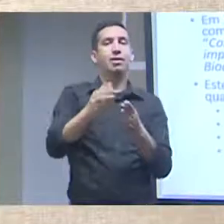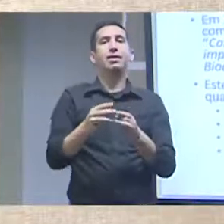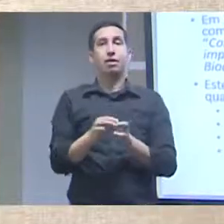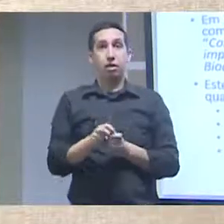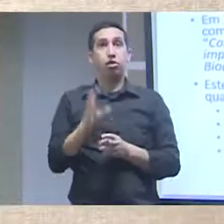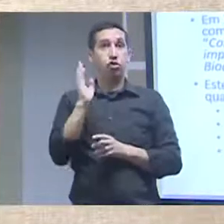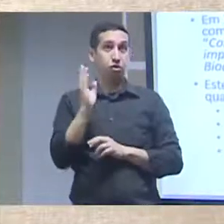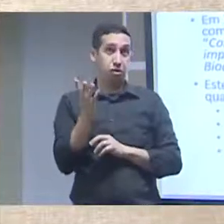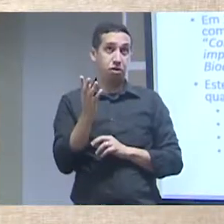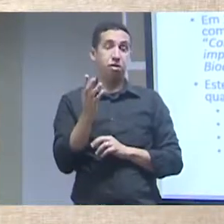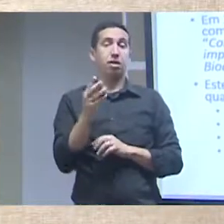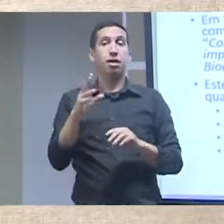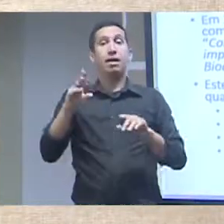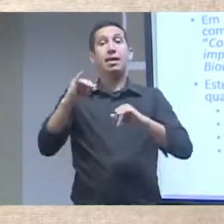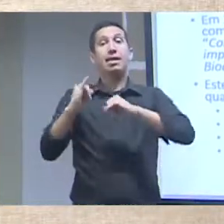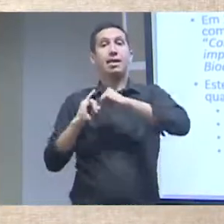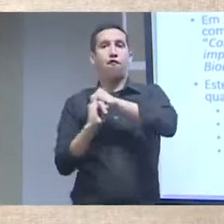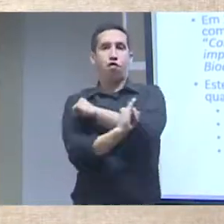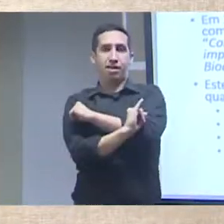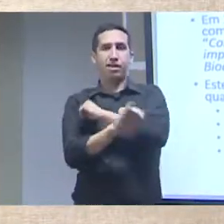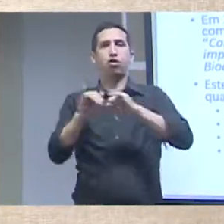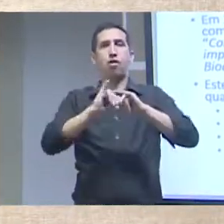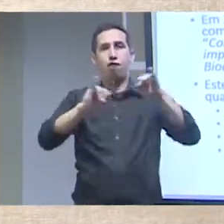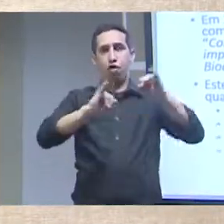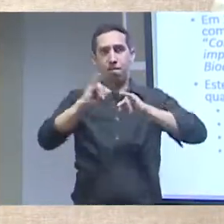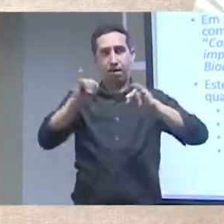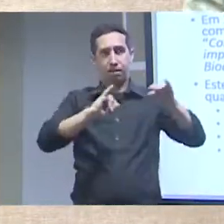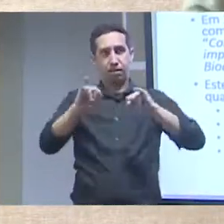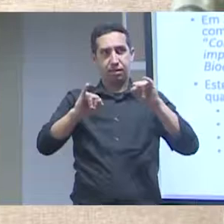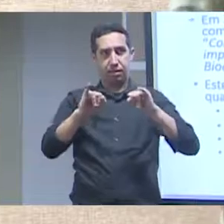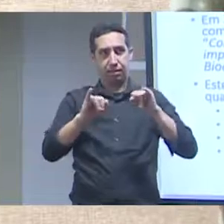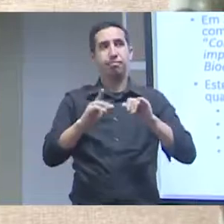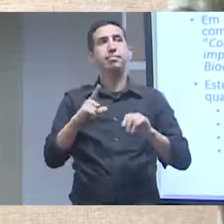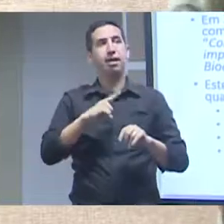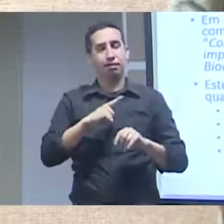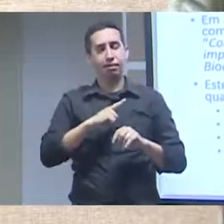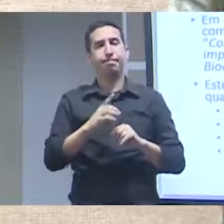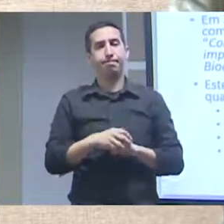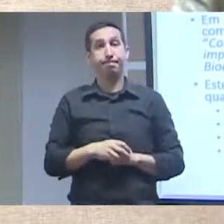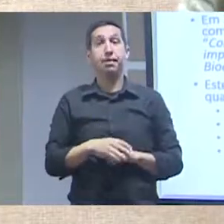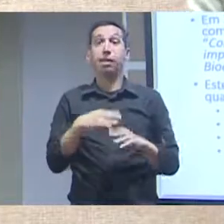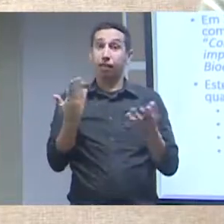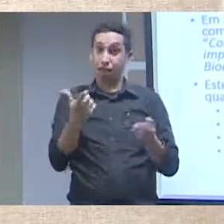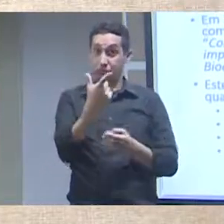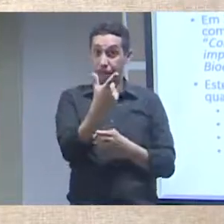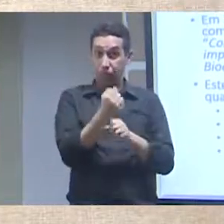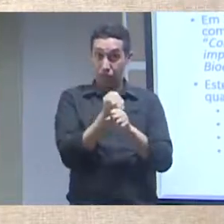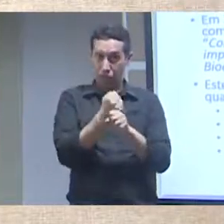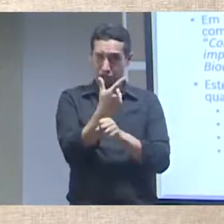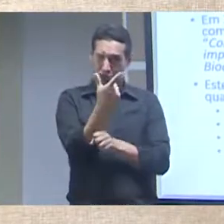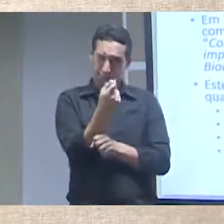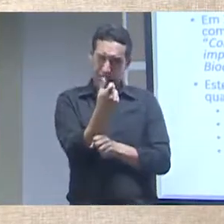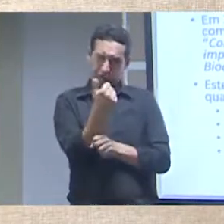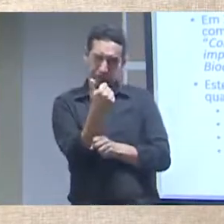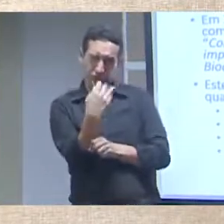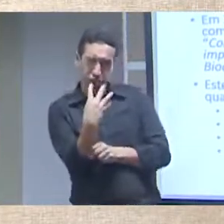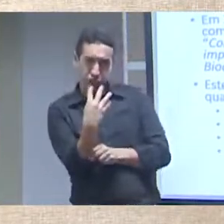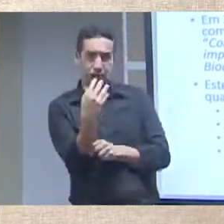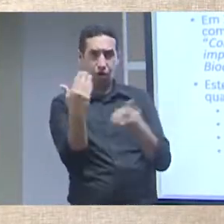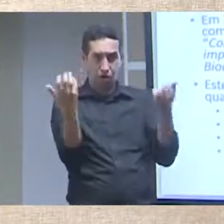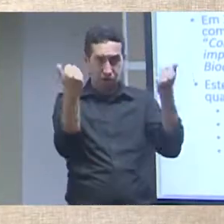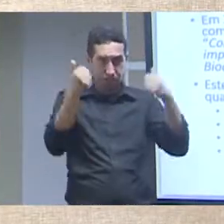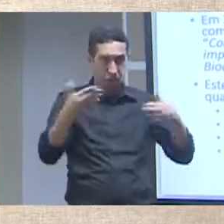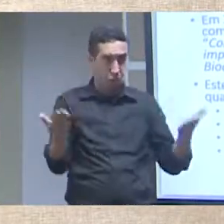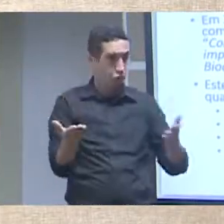instituição a publicar seus dados e compartilhar seus dados na infraestrutura global de informação em biodiversidade, que é o DIBIF.